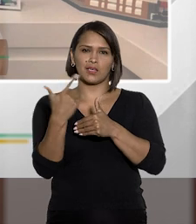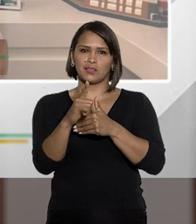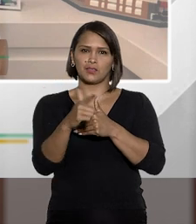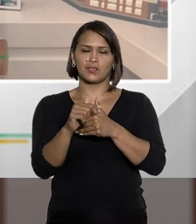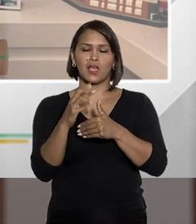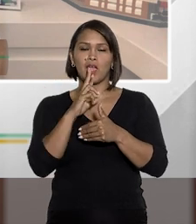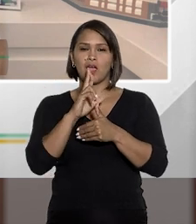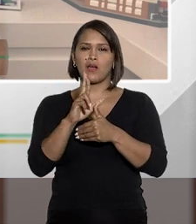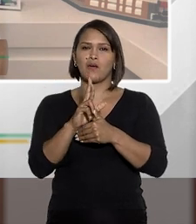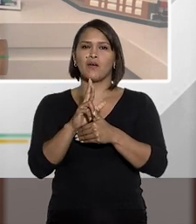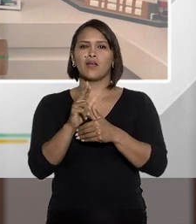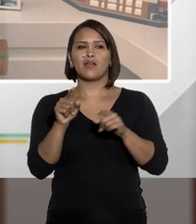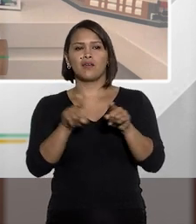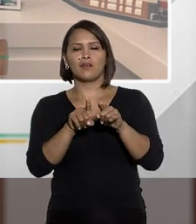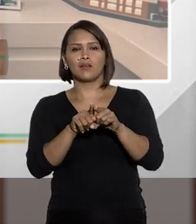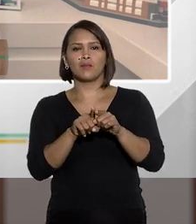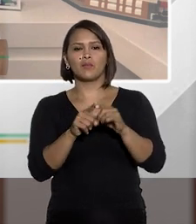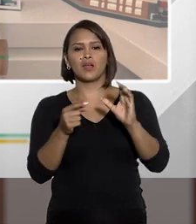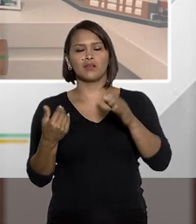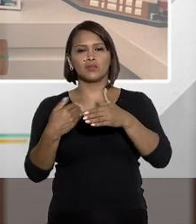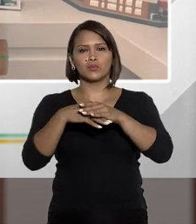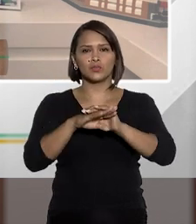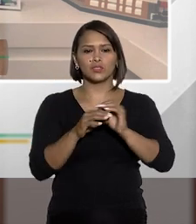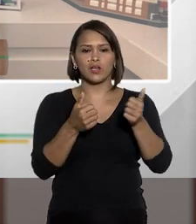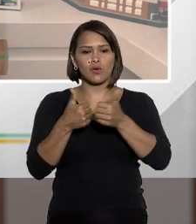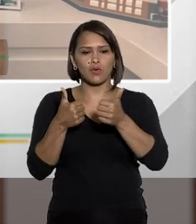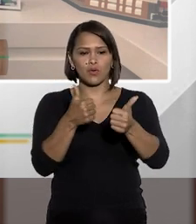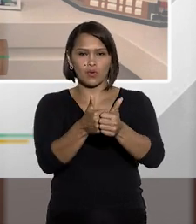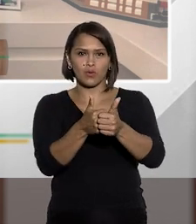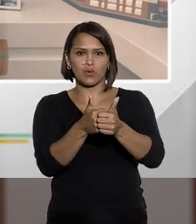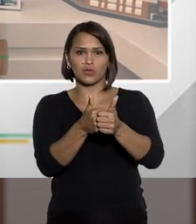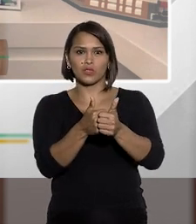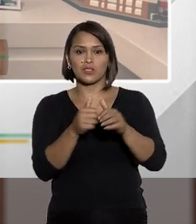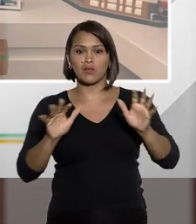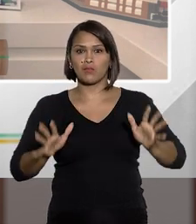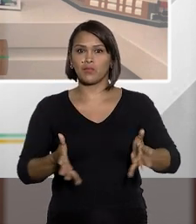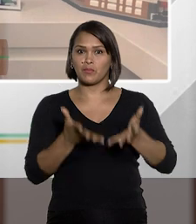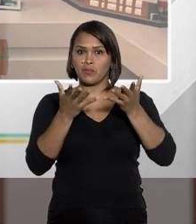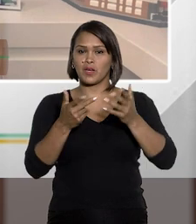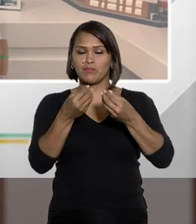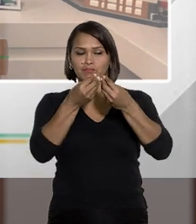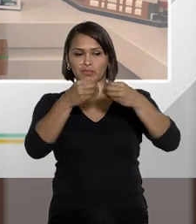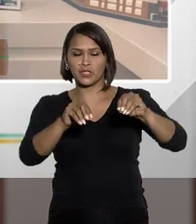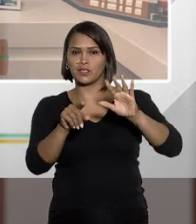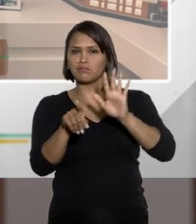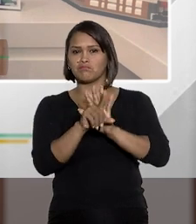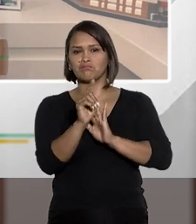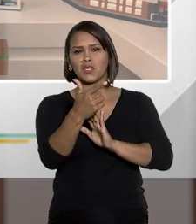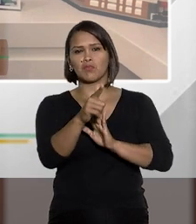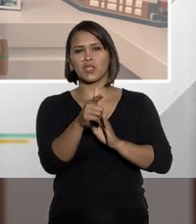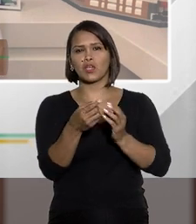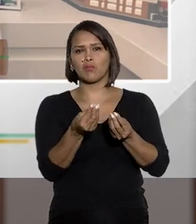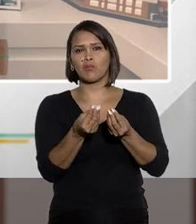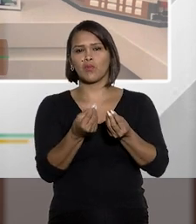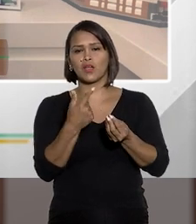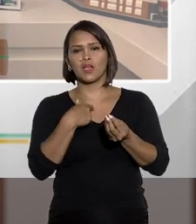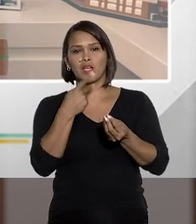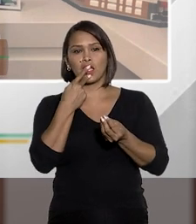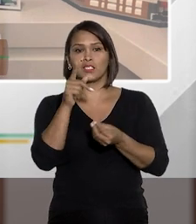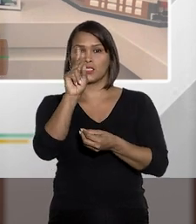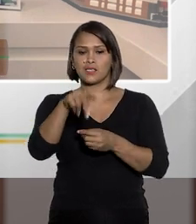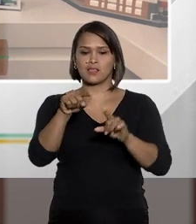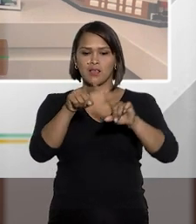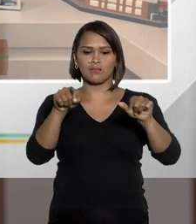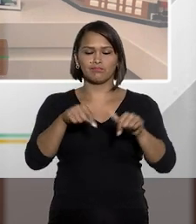Rogério comentou, por exemplo, sobre a decretação da condução coercitiva manifestamente descabida. A não ser que